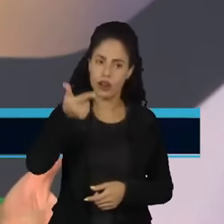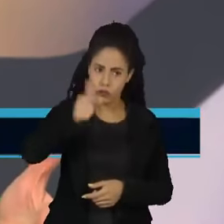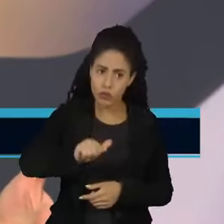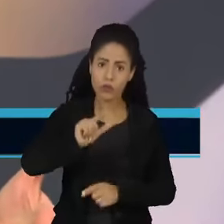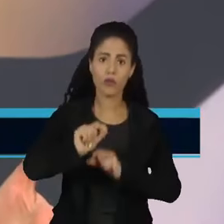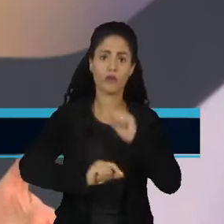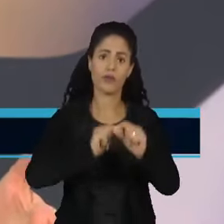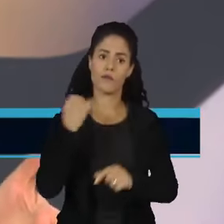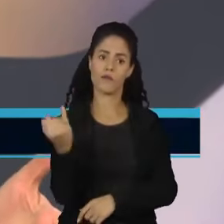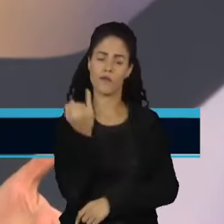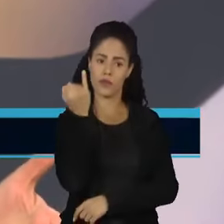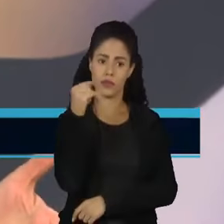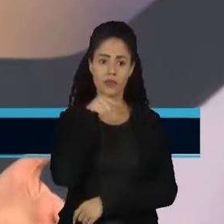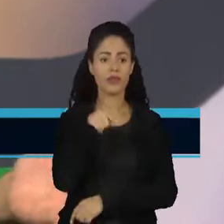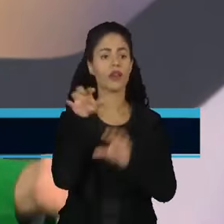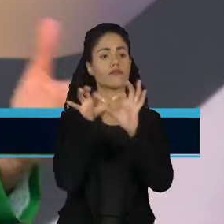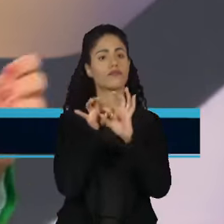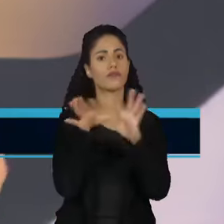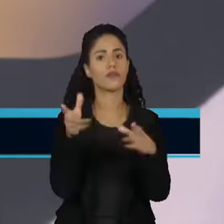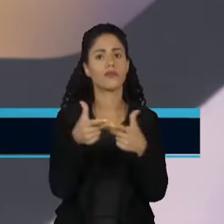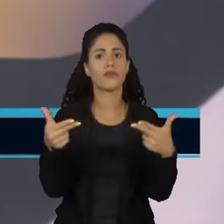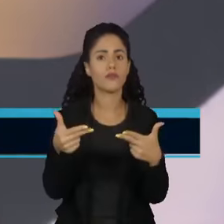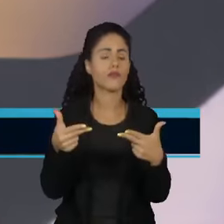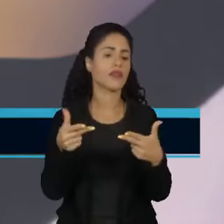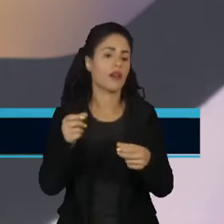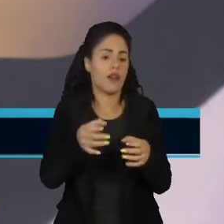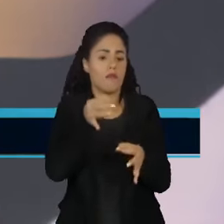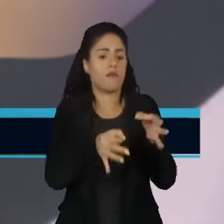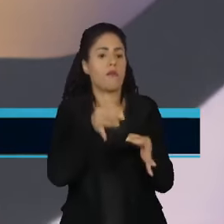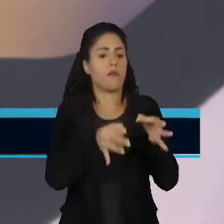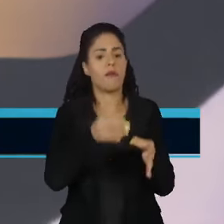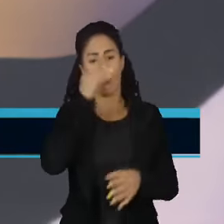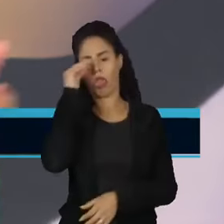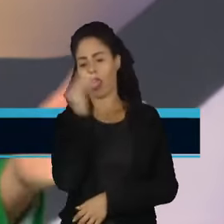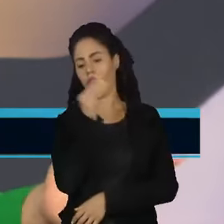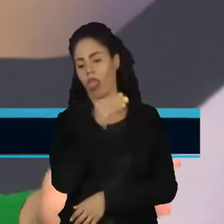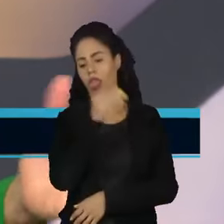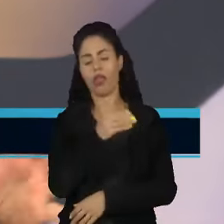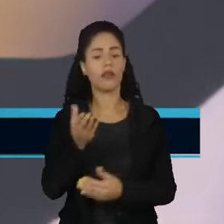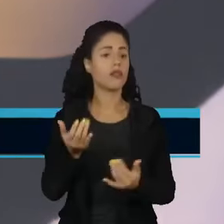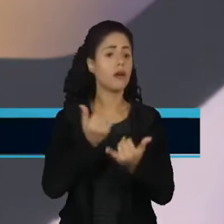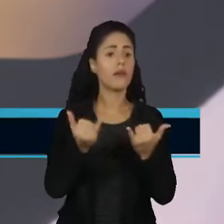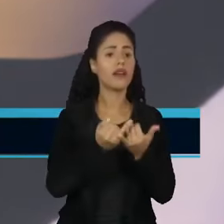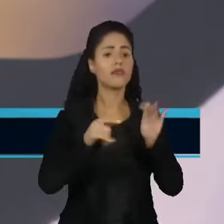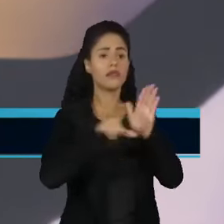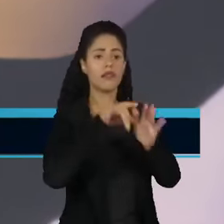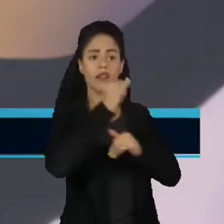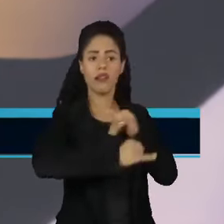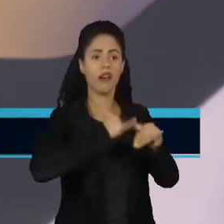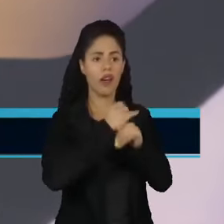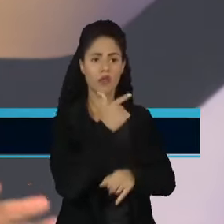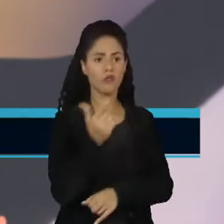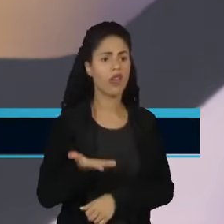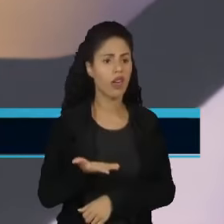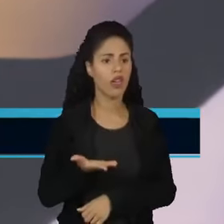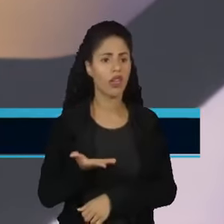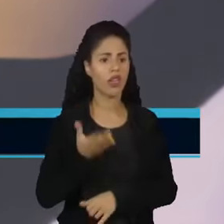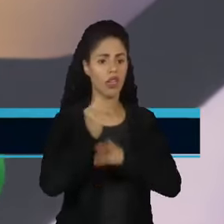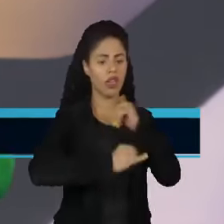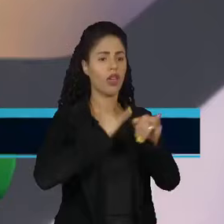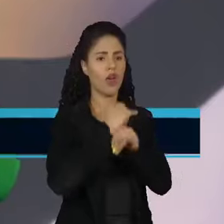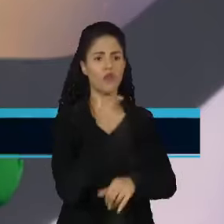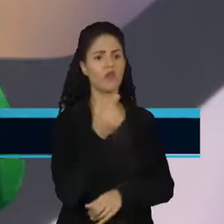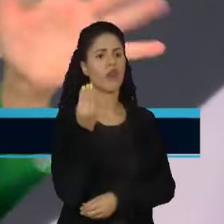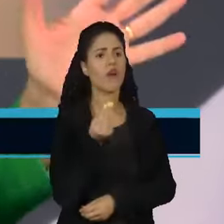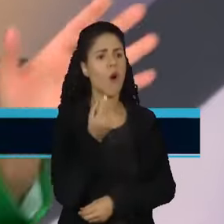esse ponto, mas isso é importante, permitindo o rebaixamento do nosso ordenamento jurídico. É como se fosse terra sem lei. Quer dizer, então, que não gosto daquele